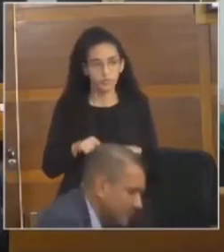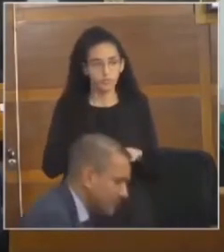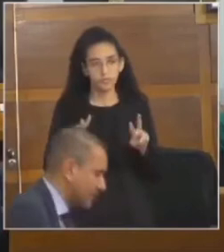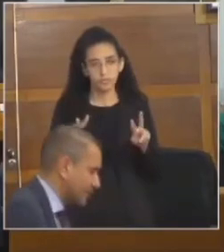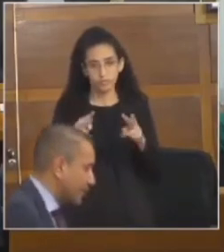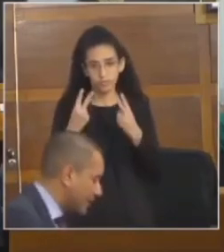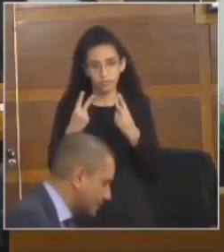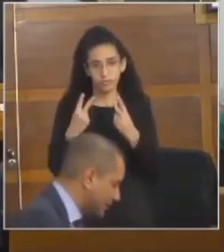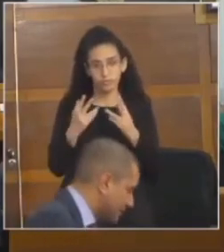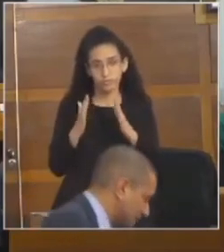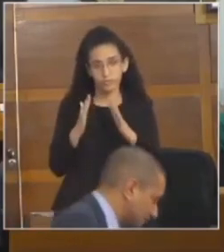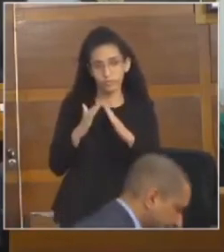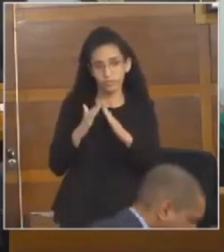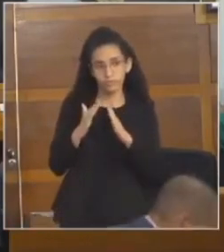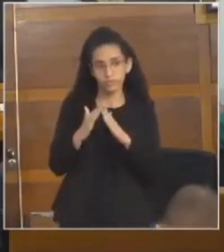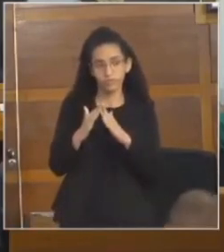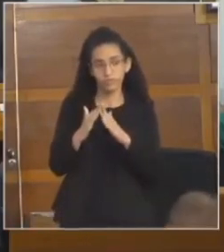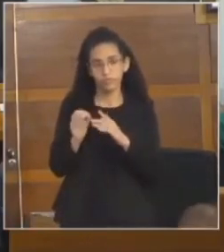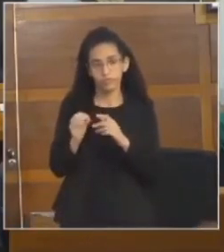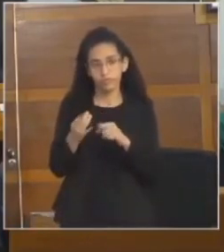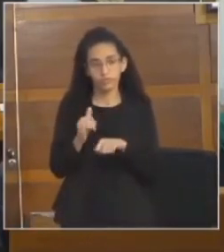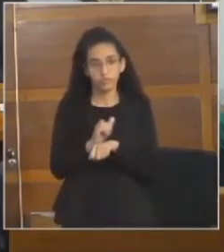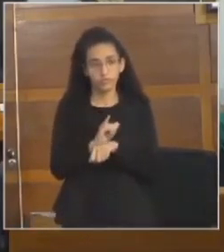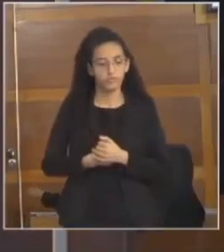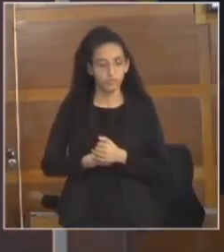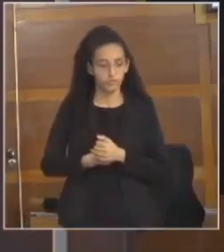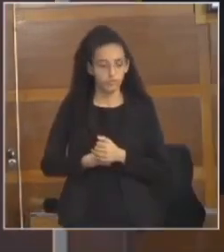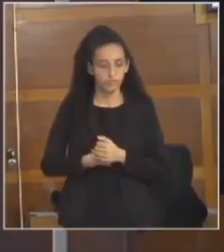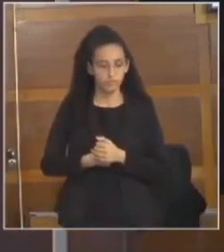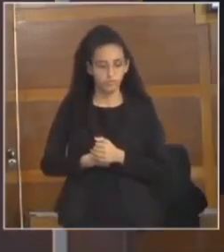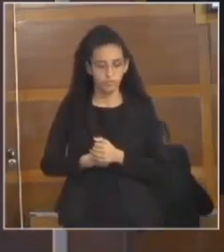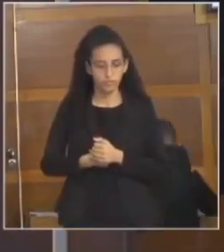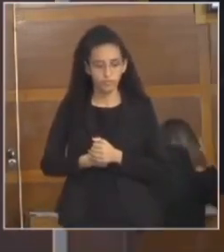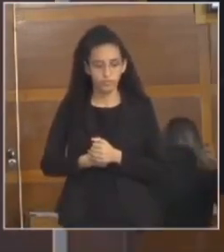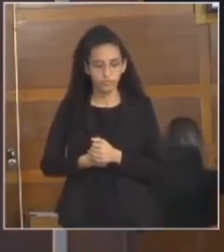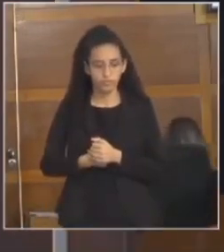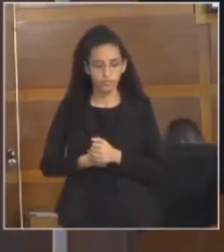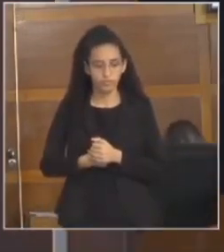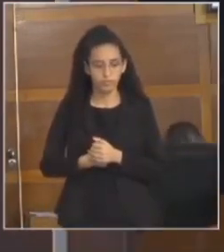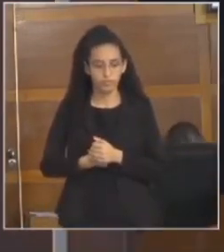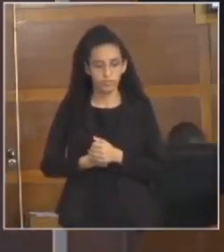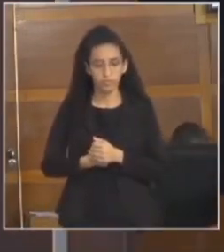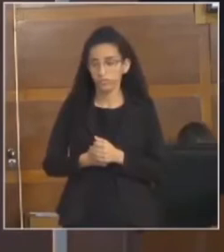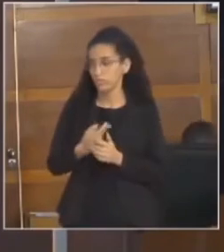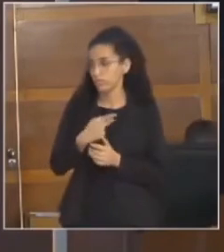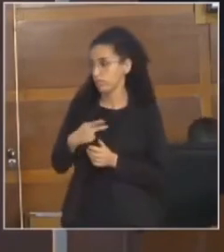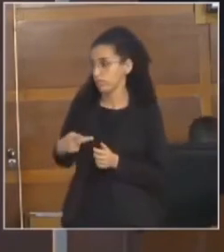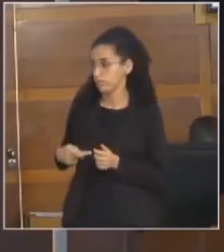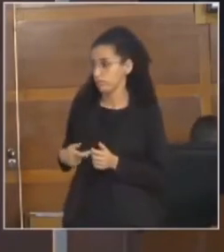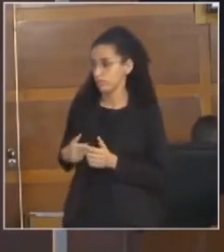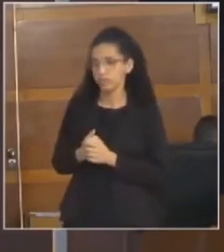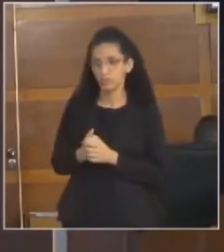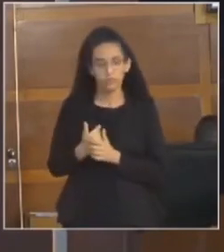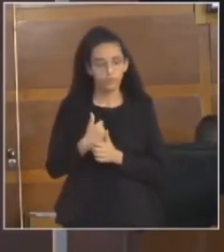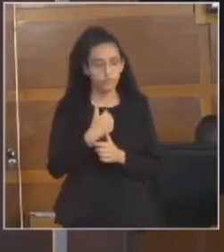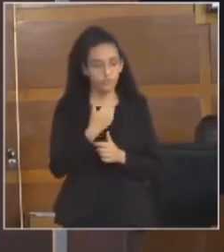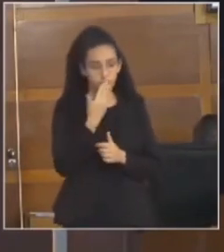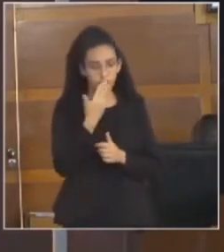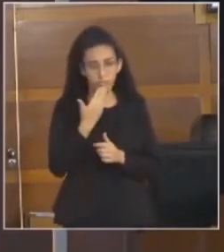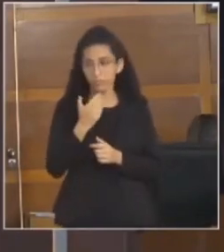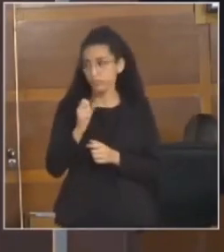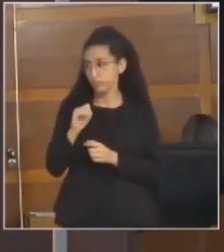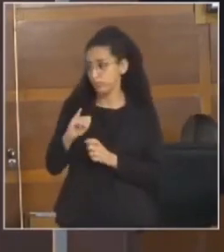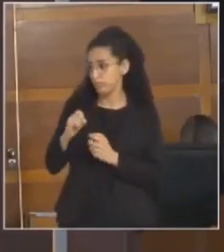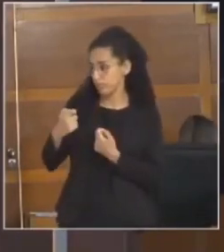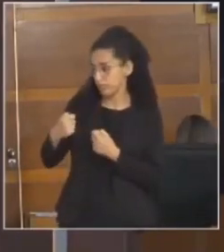a vocês que nos acompanham de suas casas, pelo canal do YouTube. Presidente, eu gostaria já de solicitar, de antemão, que caso